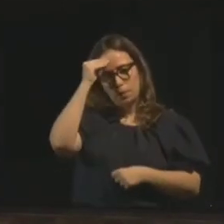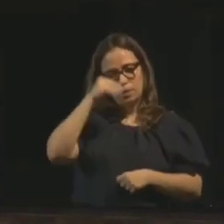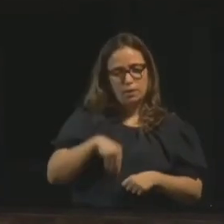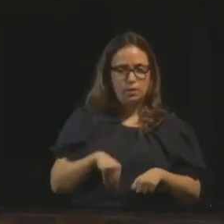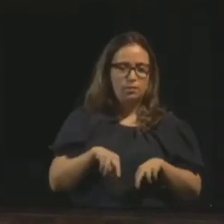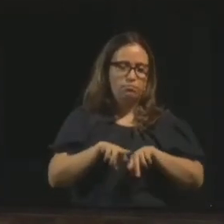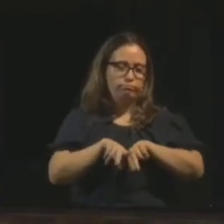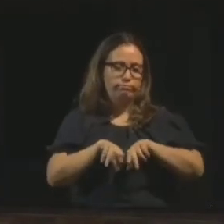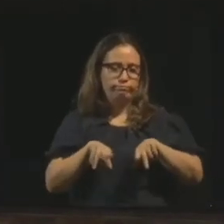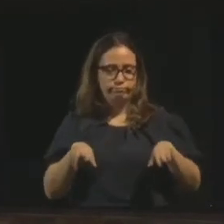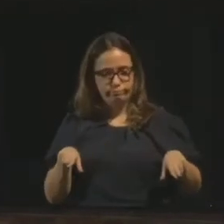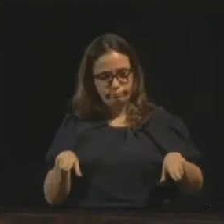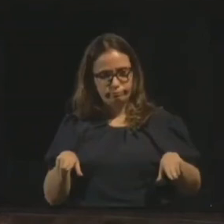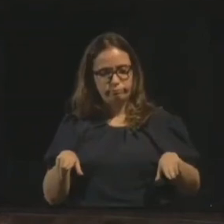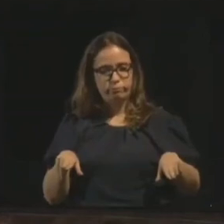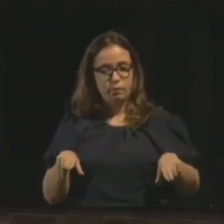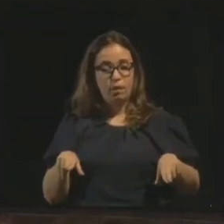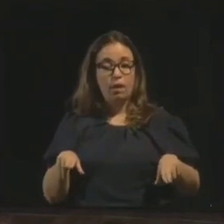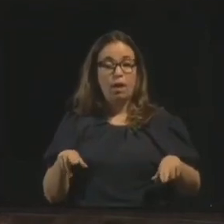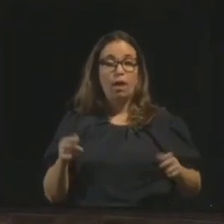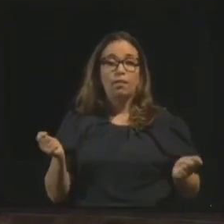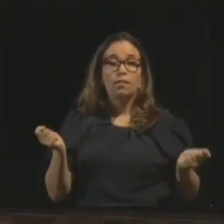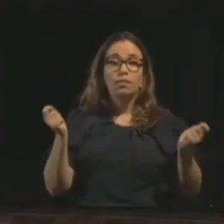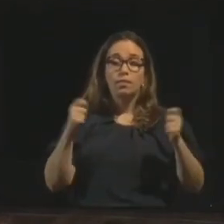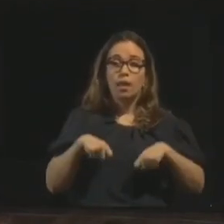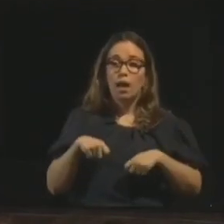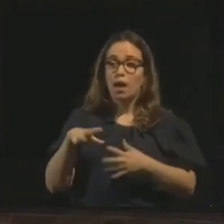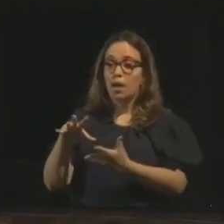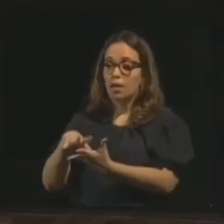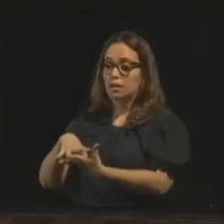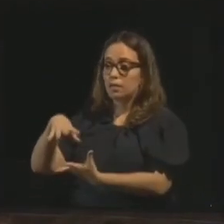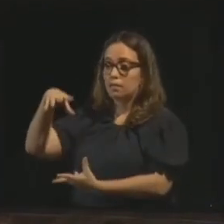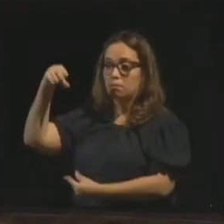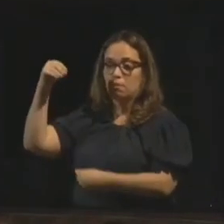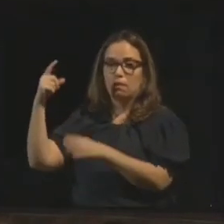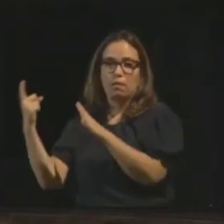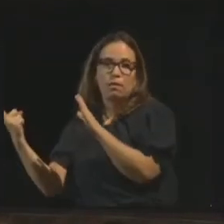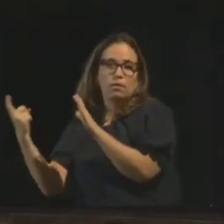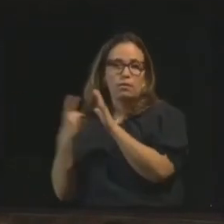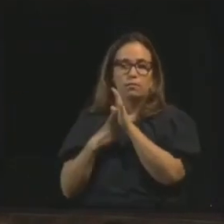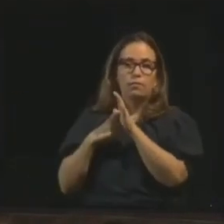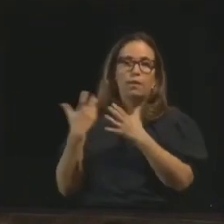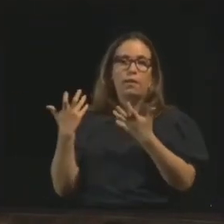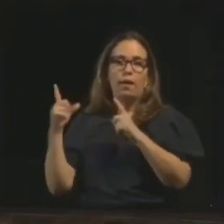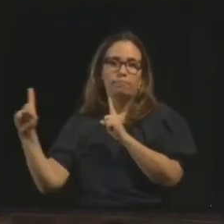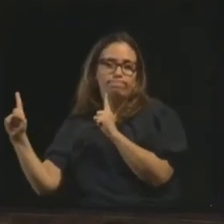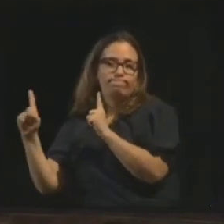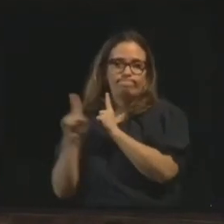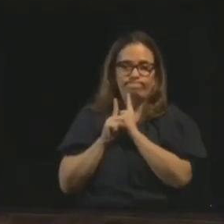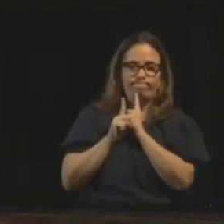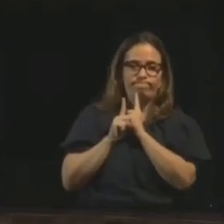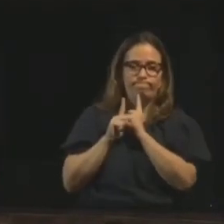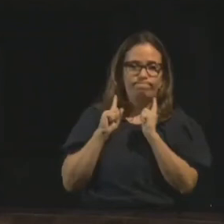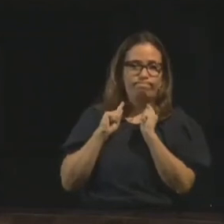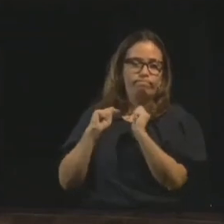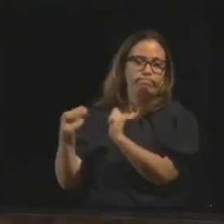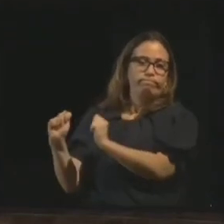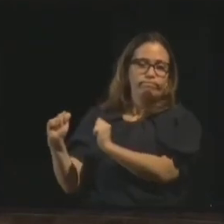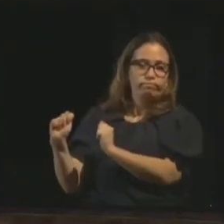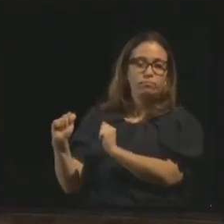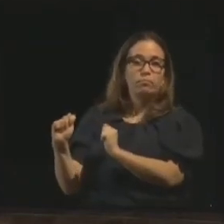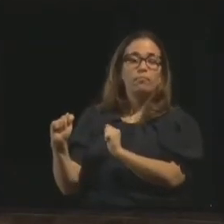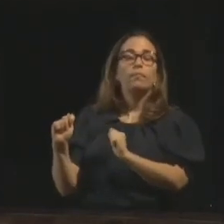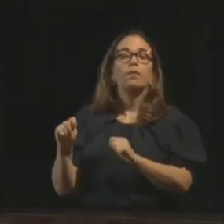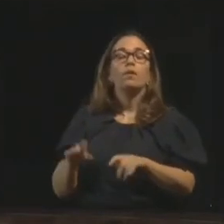preguiça, etc., dão aso, elas permitem a ação dos espíritos obsessores, dos espíritos maus que nos querem prejudicar. E que o mais